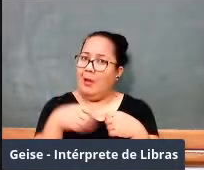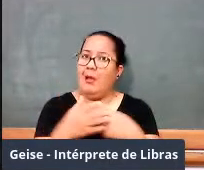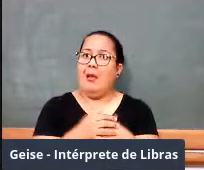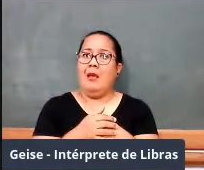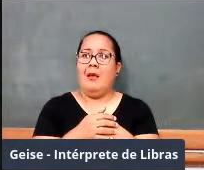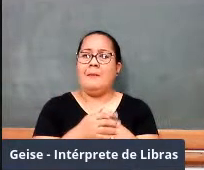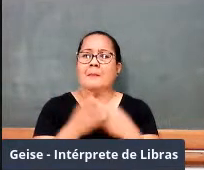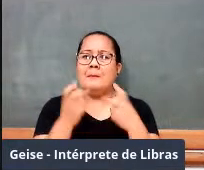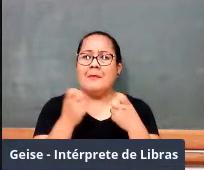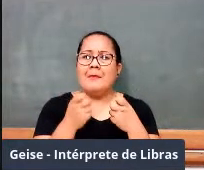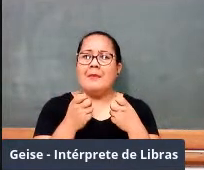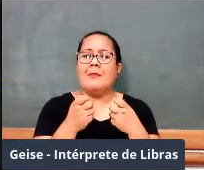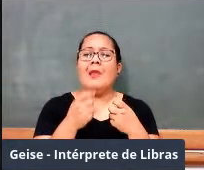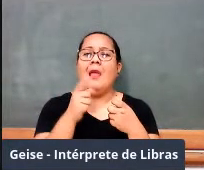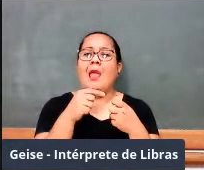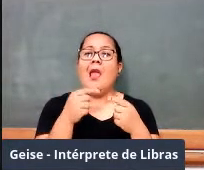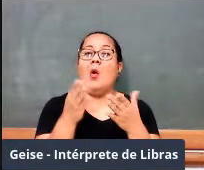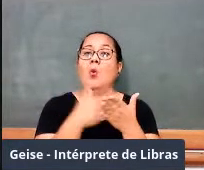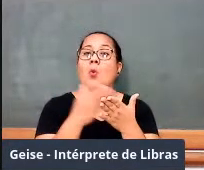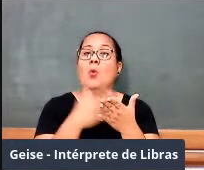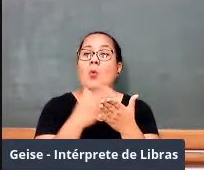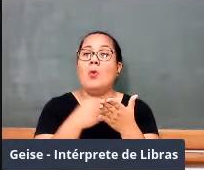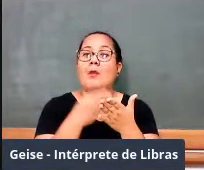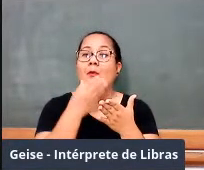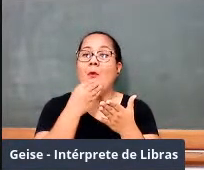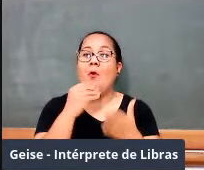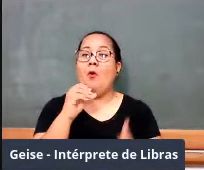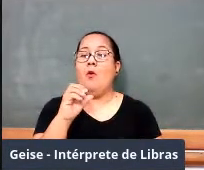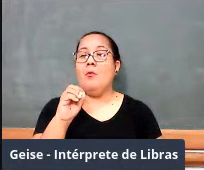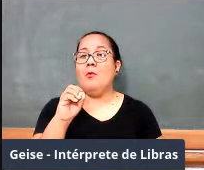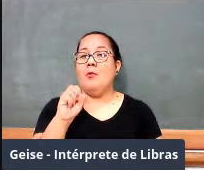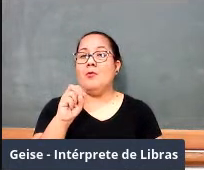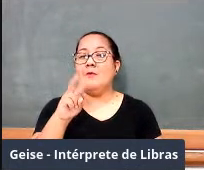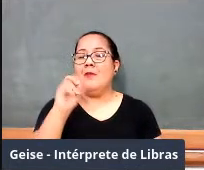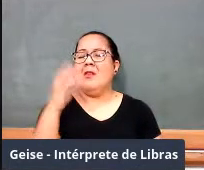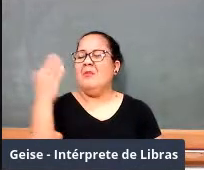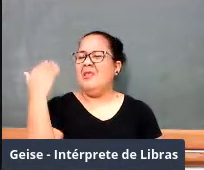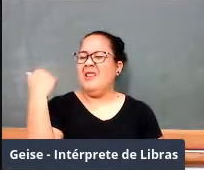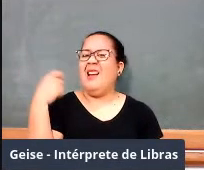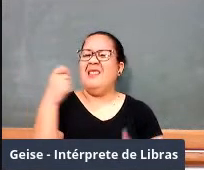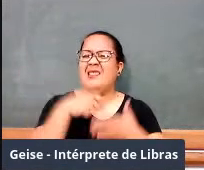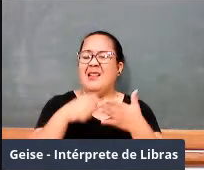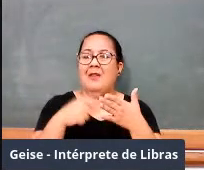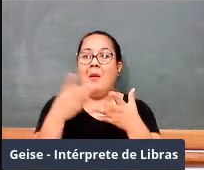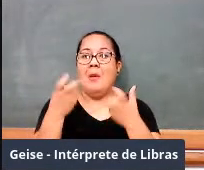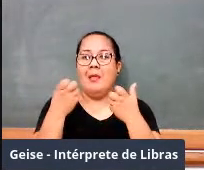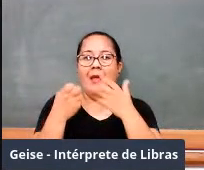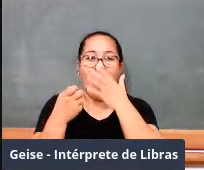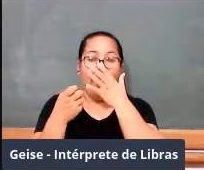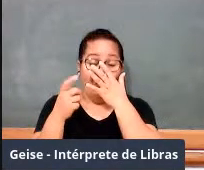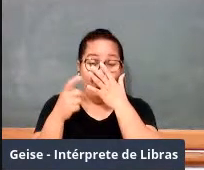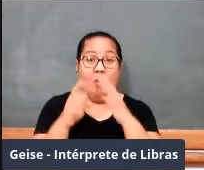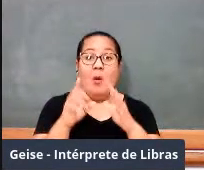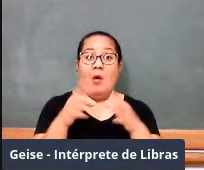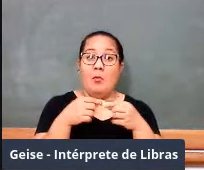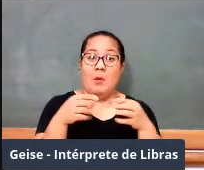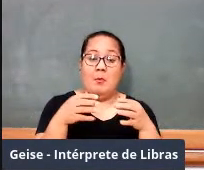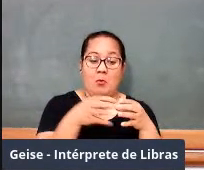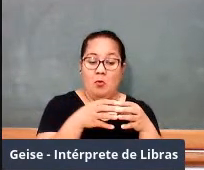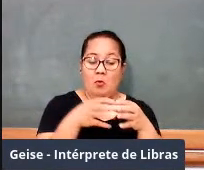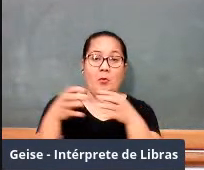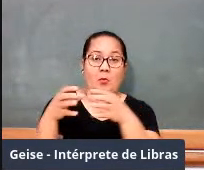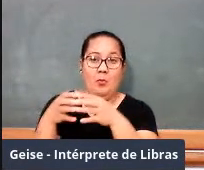uma página do livro do Oswaldo São Jorge, escrito em 1963. E veja, a linguagem do conjunto é a linguagem predominante.